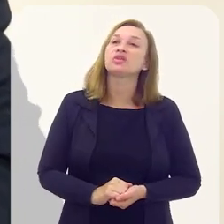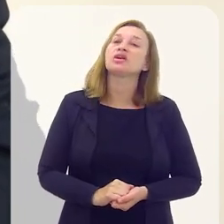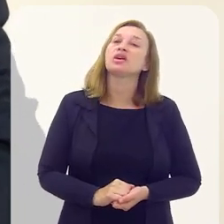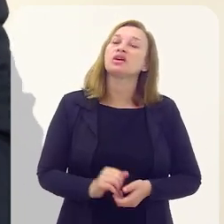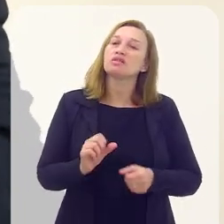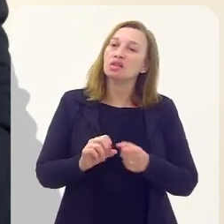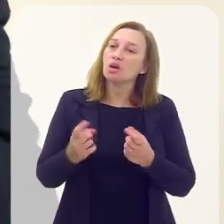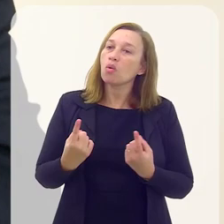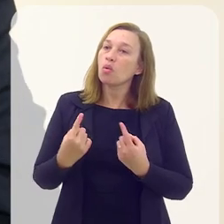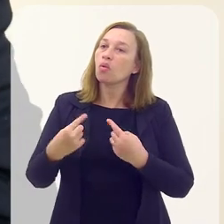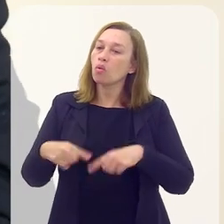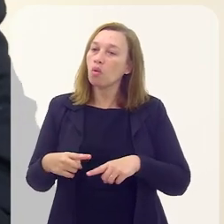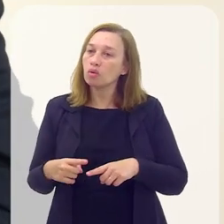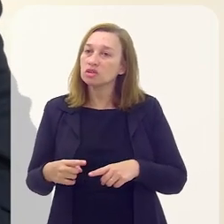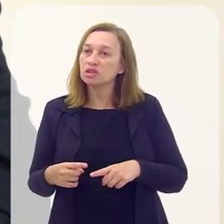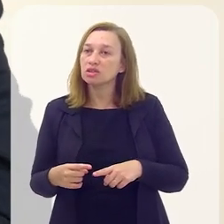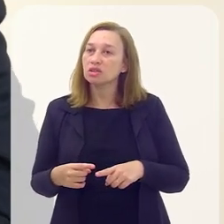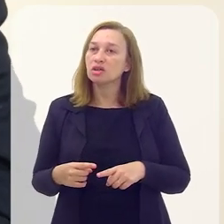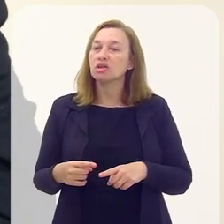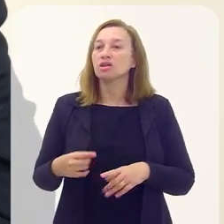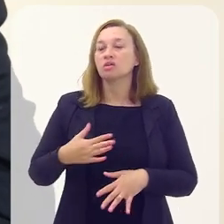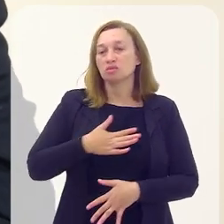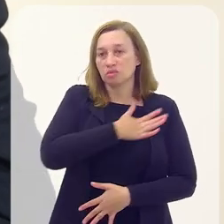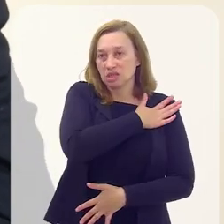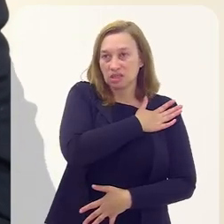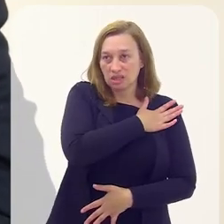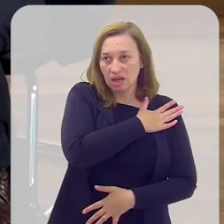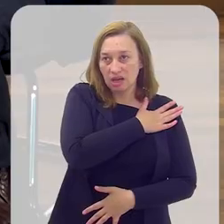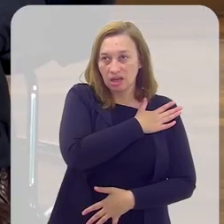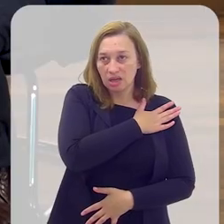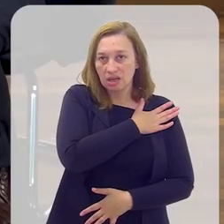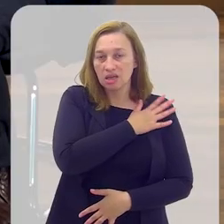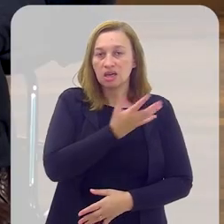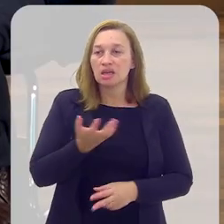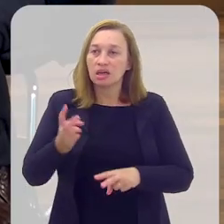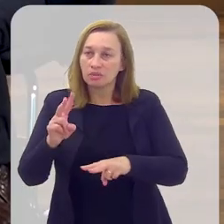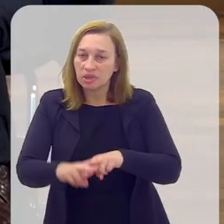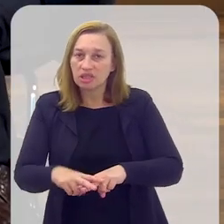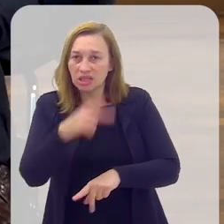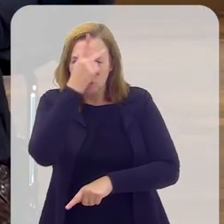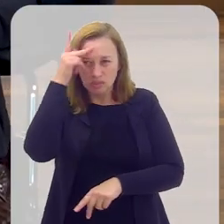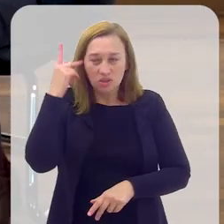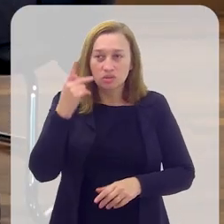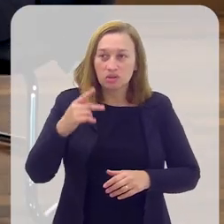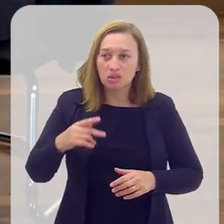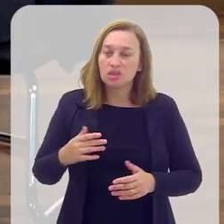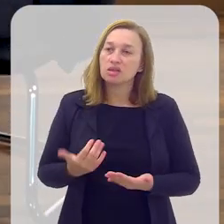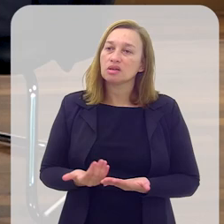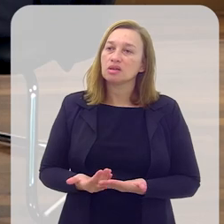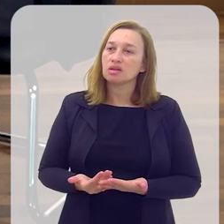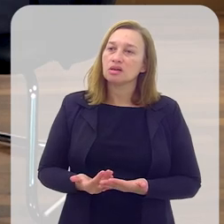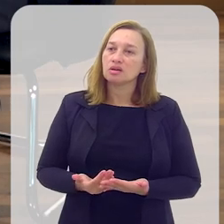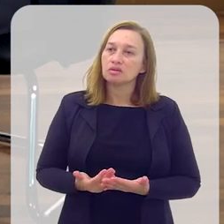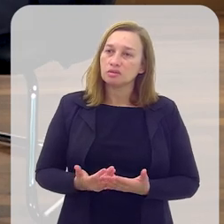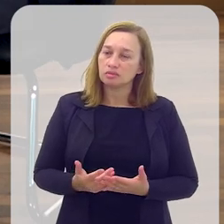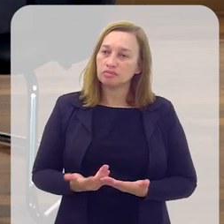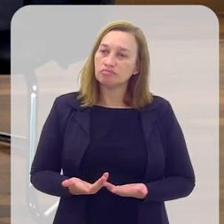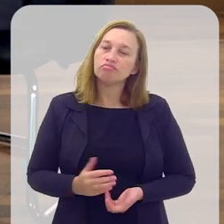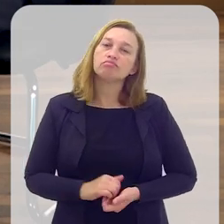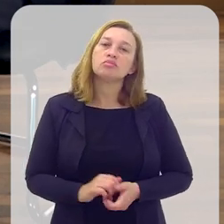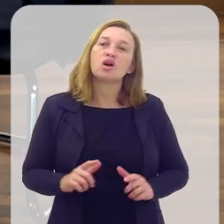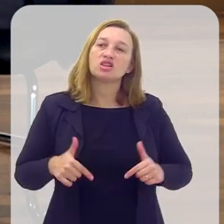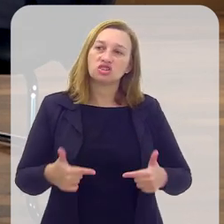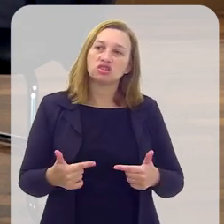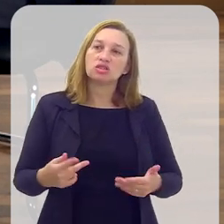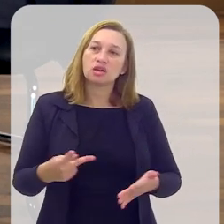feito contra a vontade dos militares, que ameaçaram, inclusive, prender as pessoas que se aproximassem do ato, um